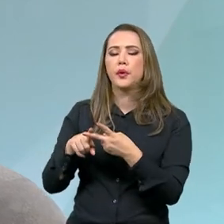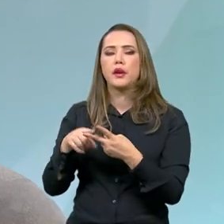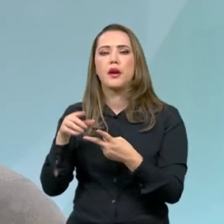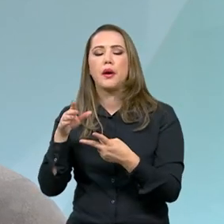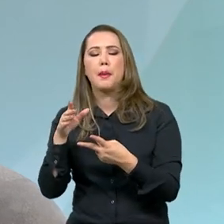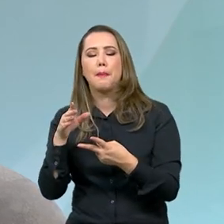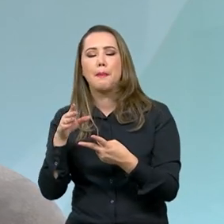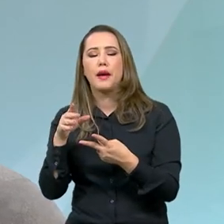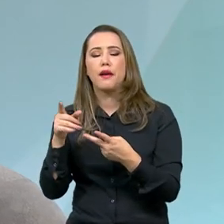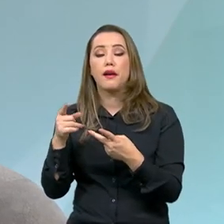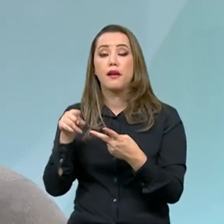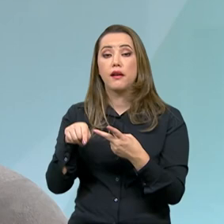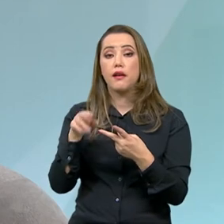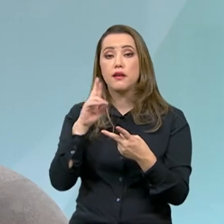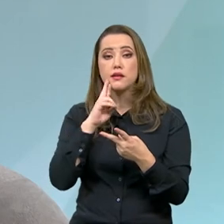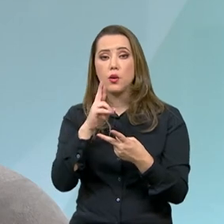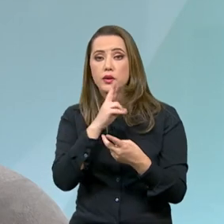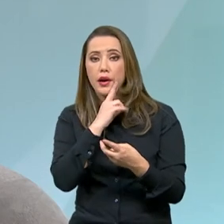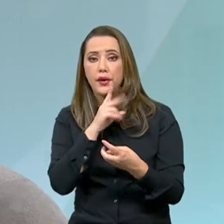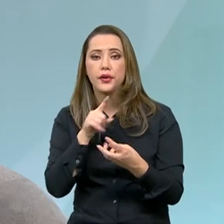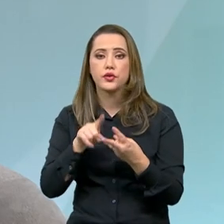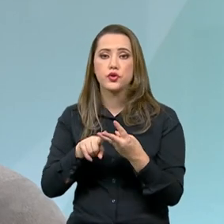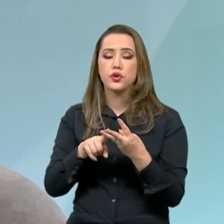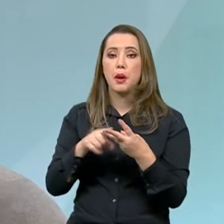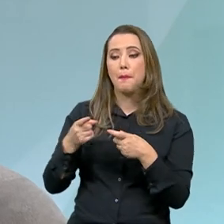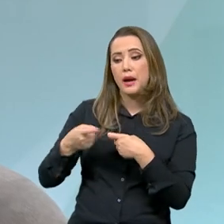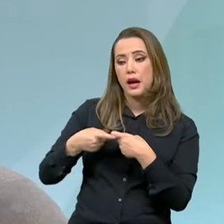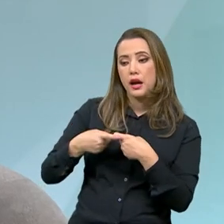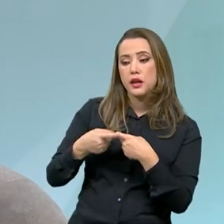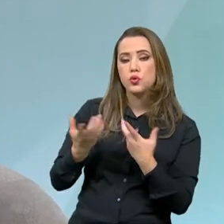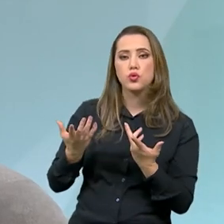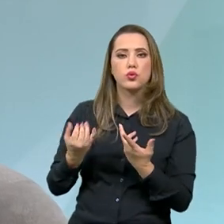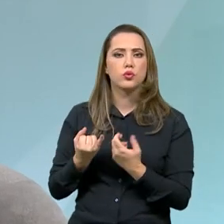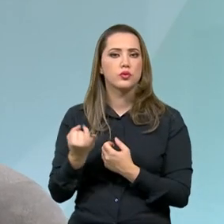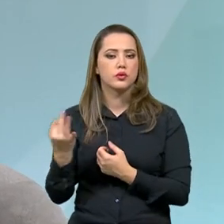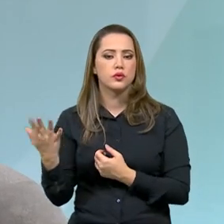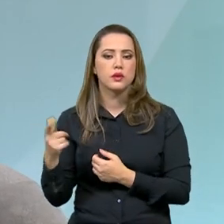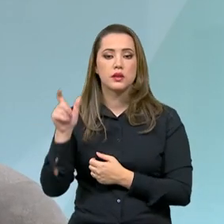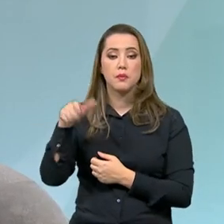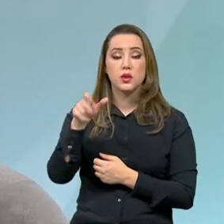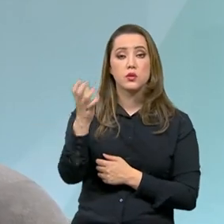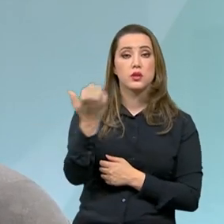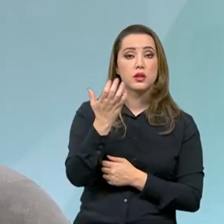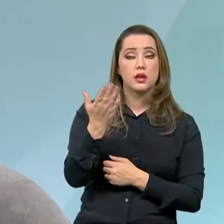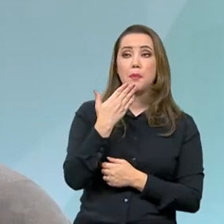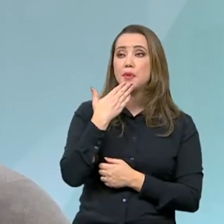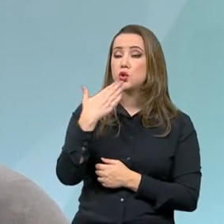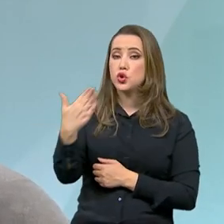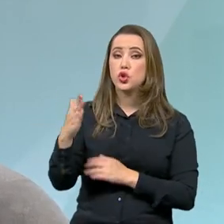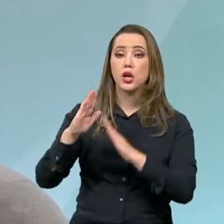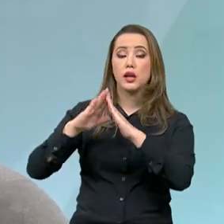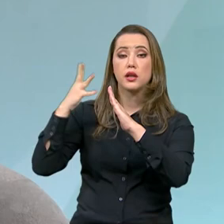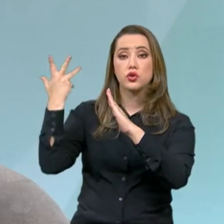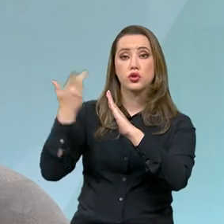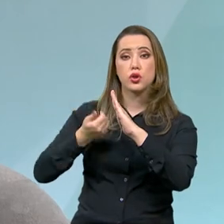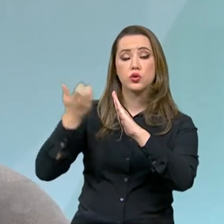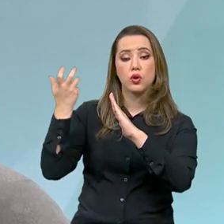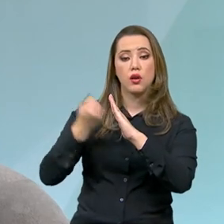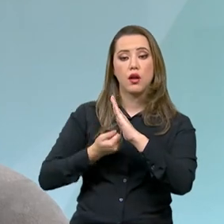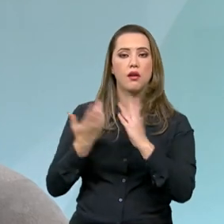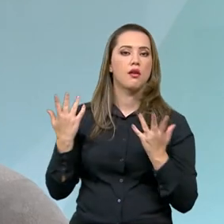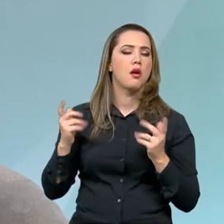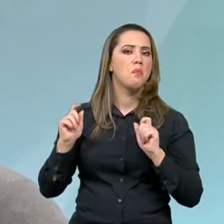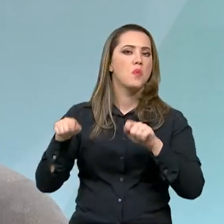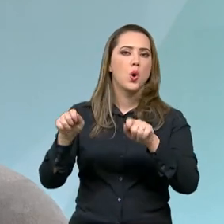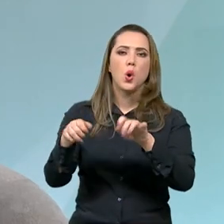médico, o dentista que quer montar o consultório, a pessoa física que quer instalar a energia solar na sua casa. Então, você pode tomar um crédito dos funcionais para instalar a placa de